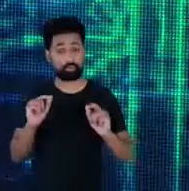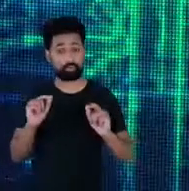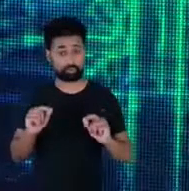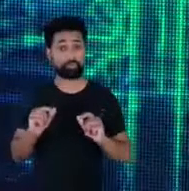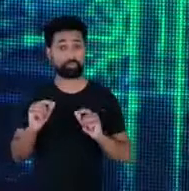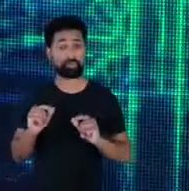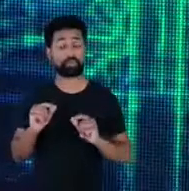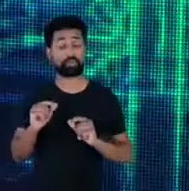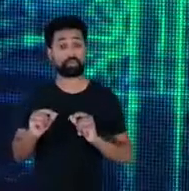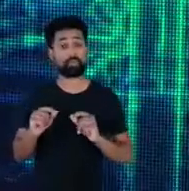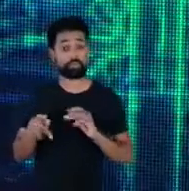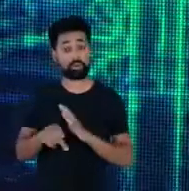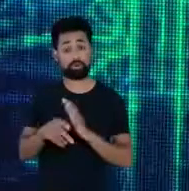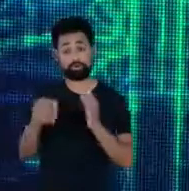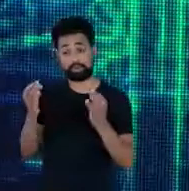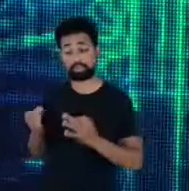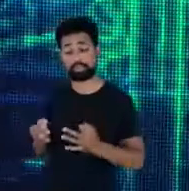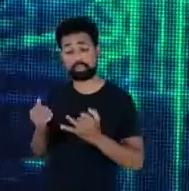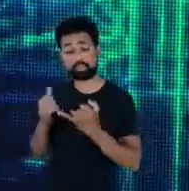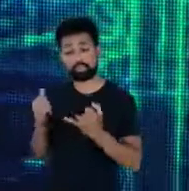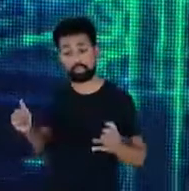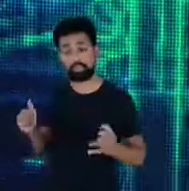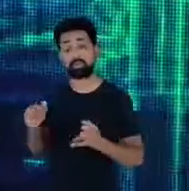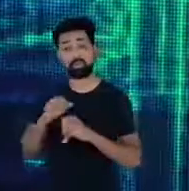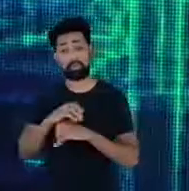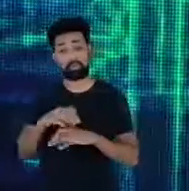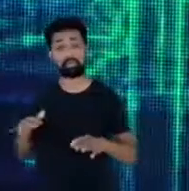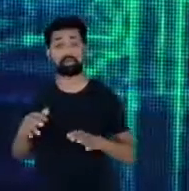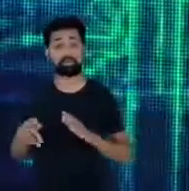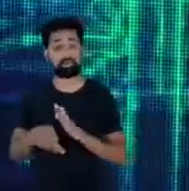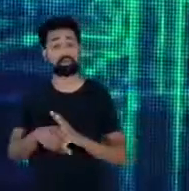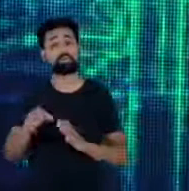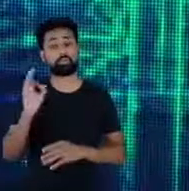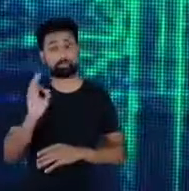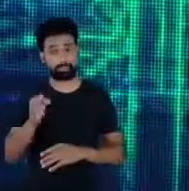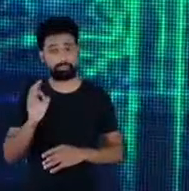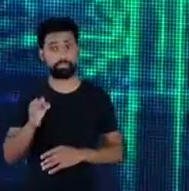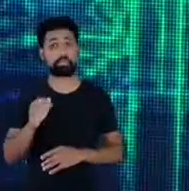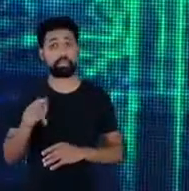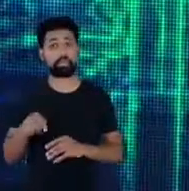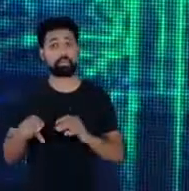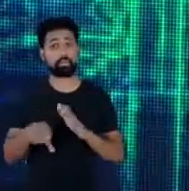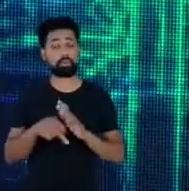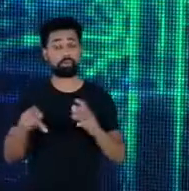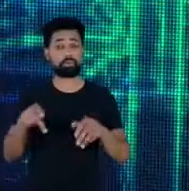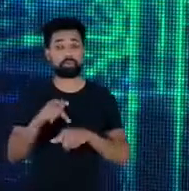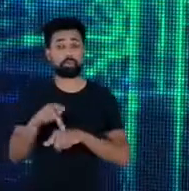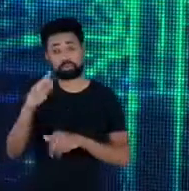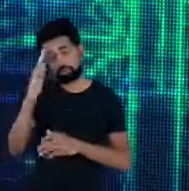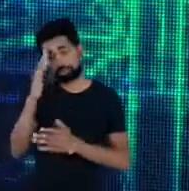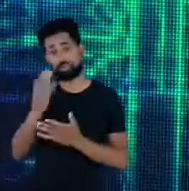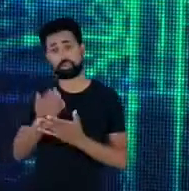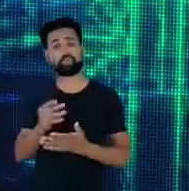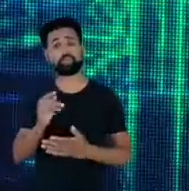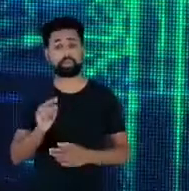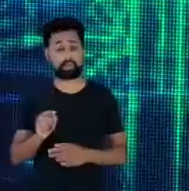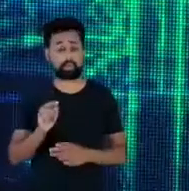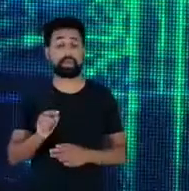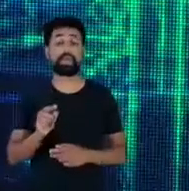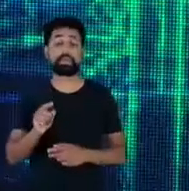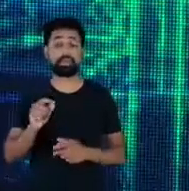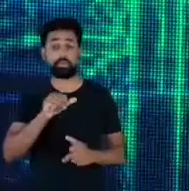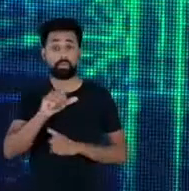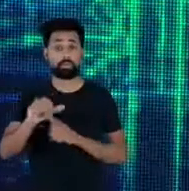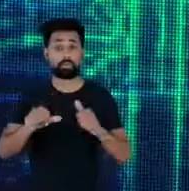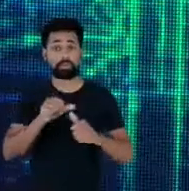eficiência energética como recurso energético distribuído no planejamento energético do país eu acho que essa mudança de